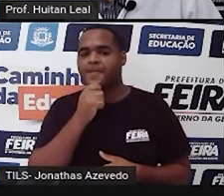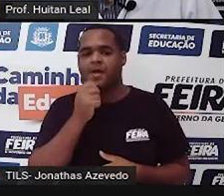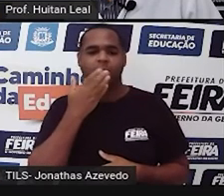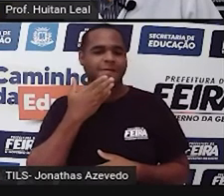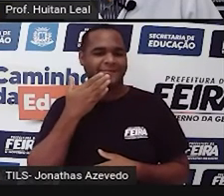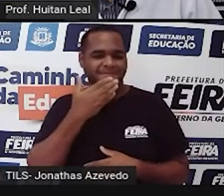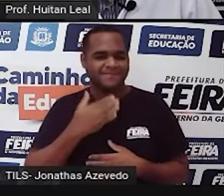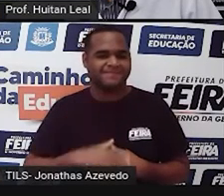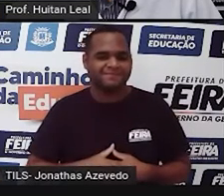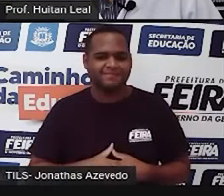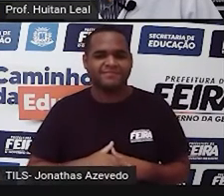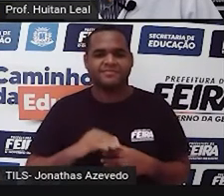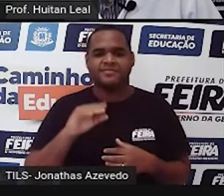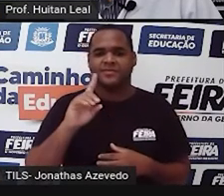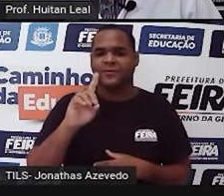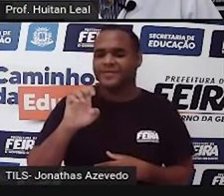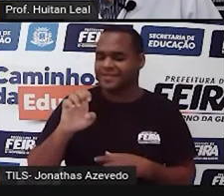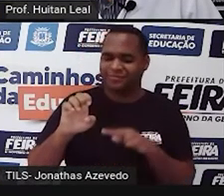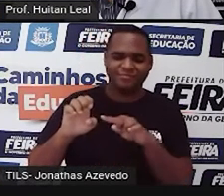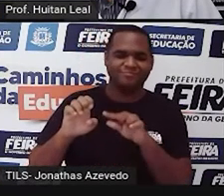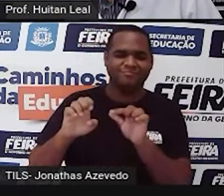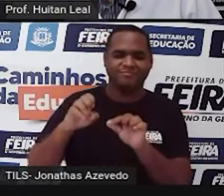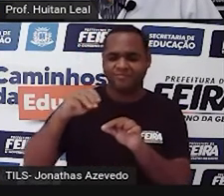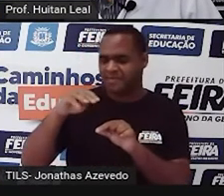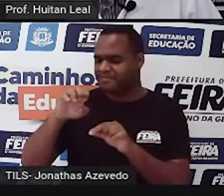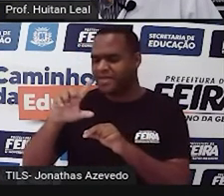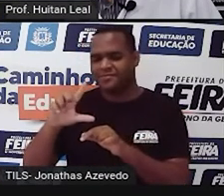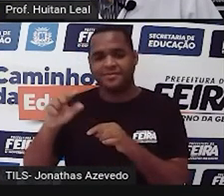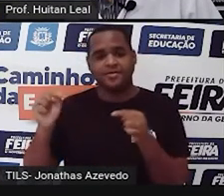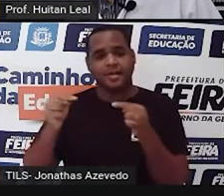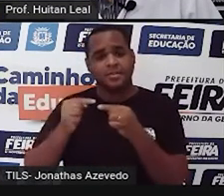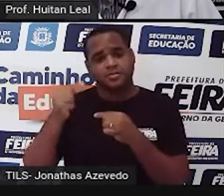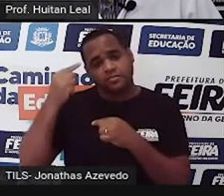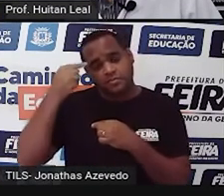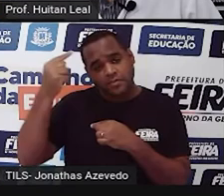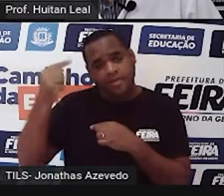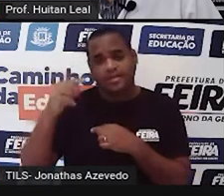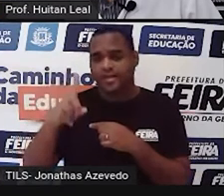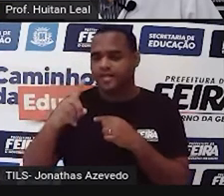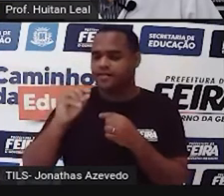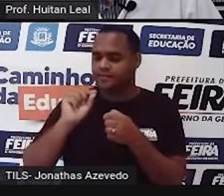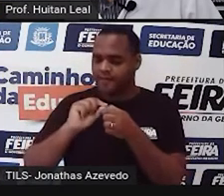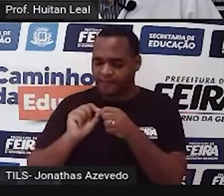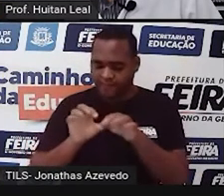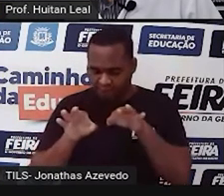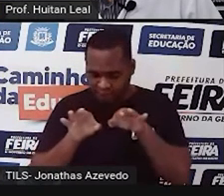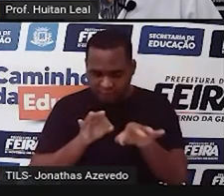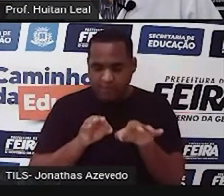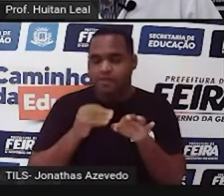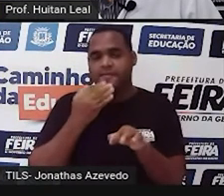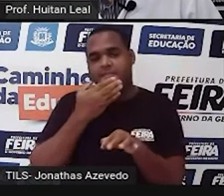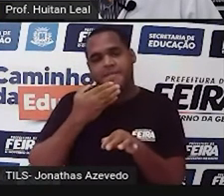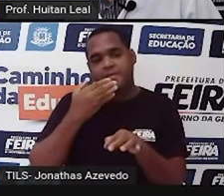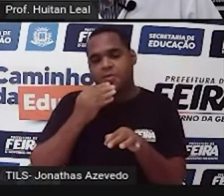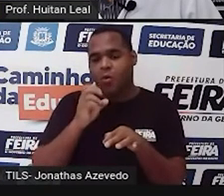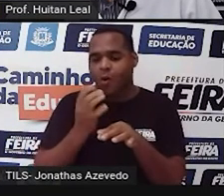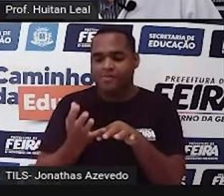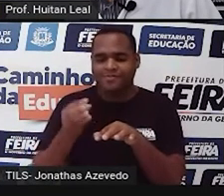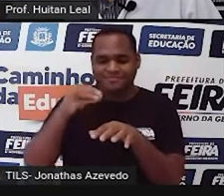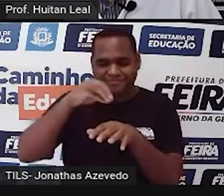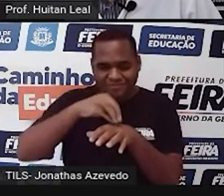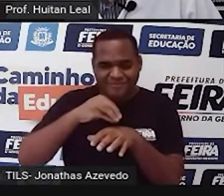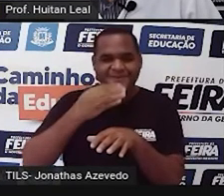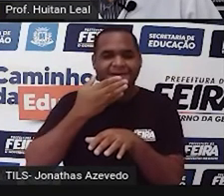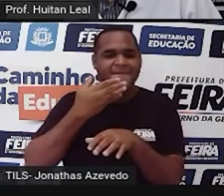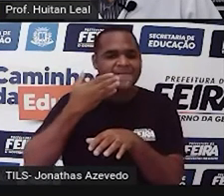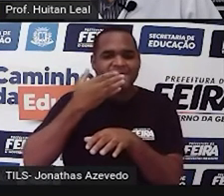de mel, esse dia aí, ele está dando uma ideia de que o pão é feito de mel. Ou é incluído o mel